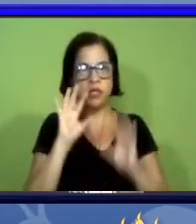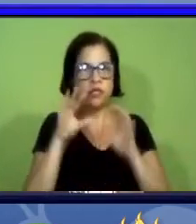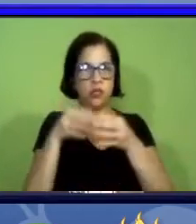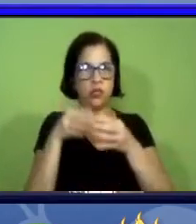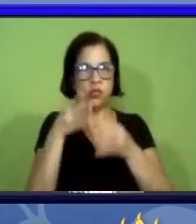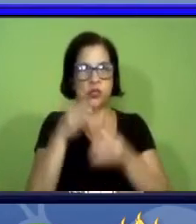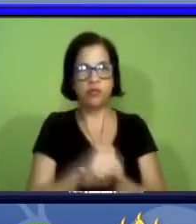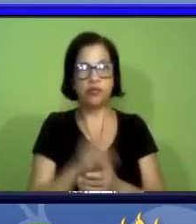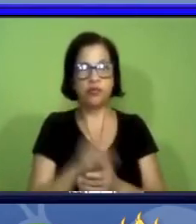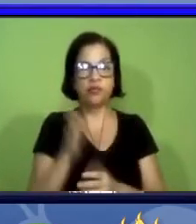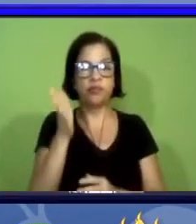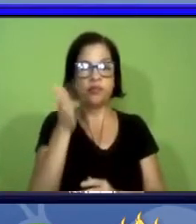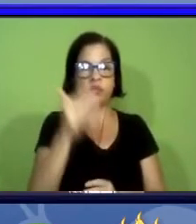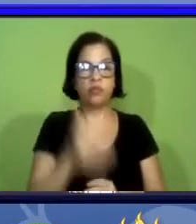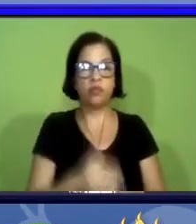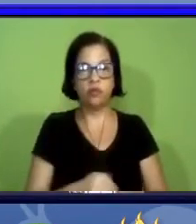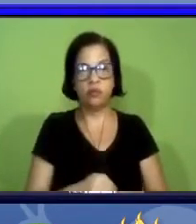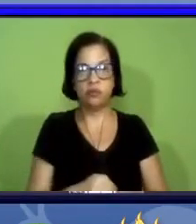próximo